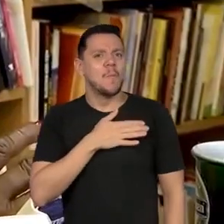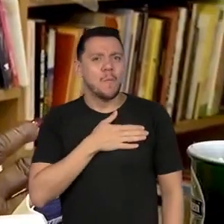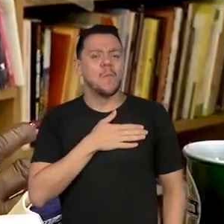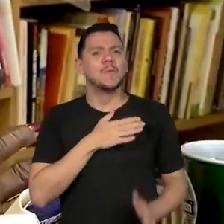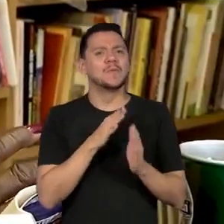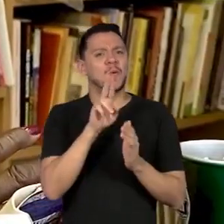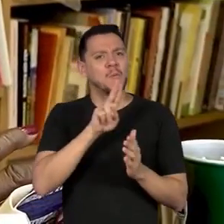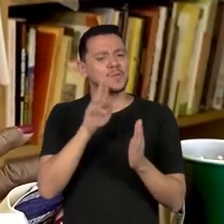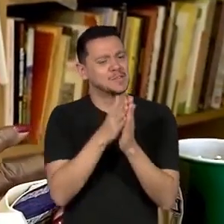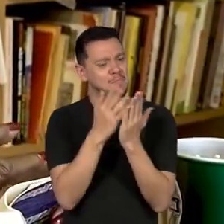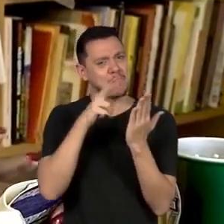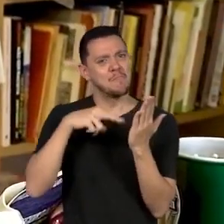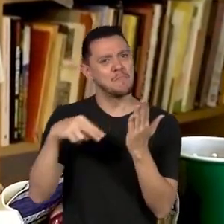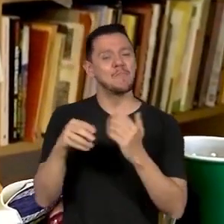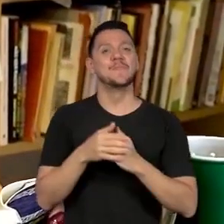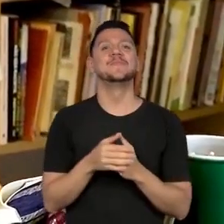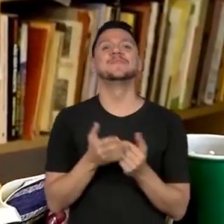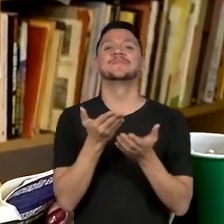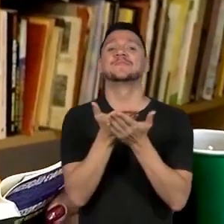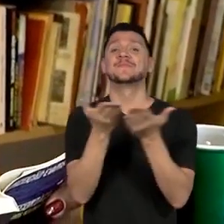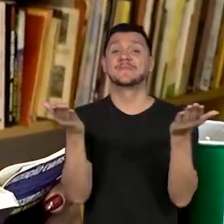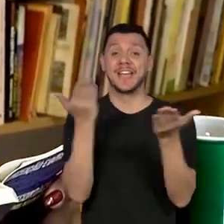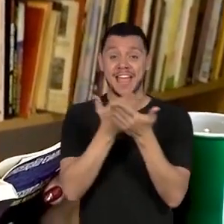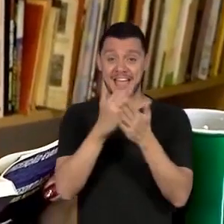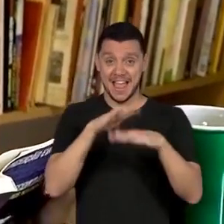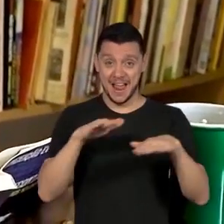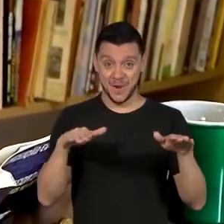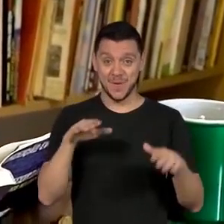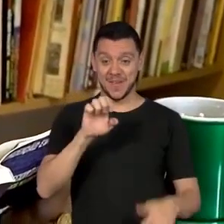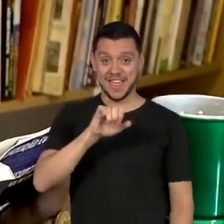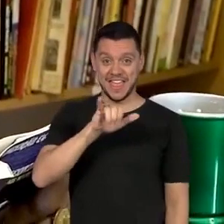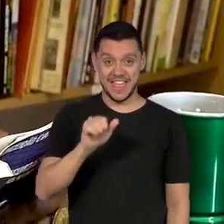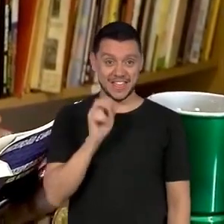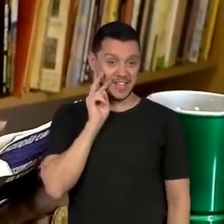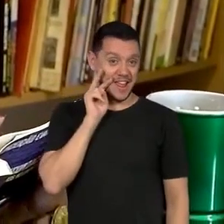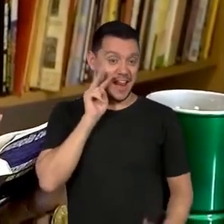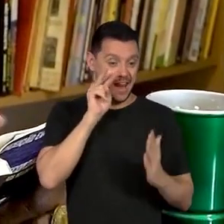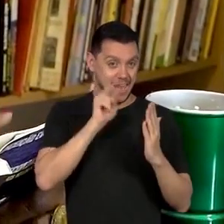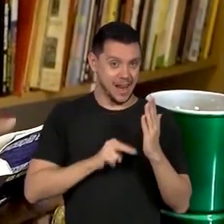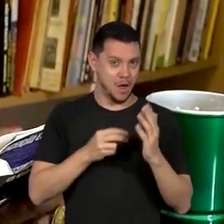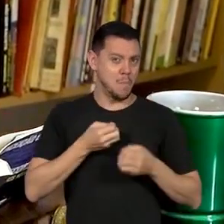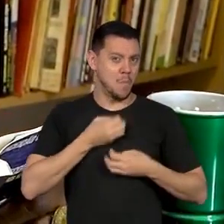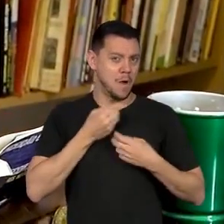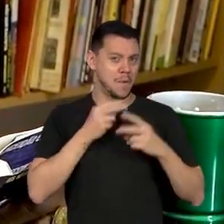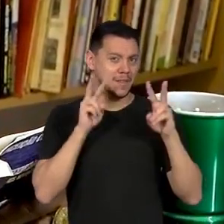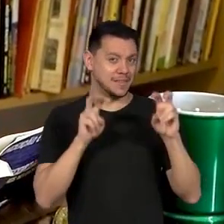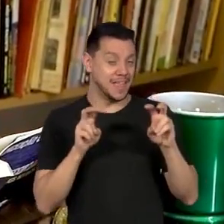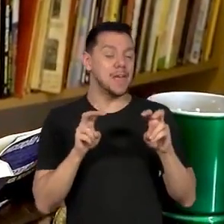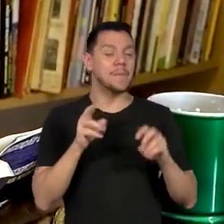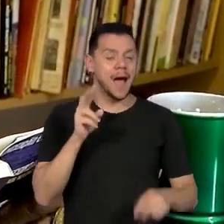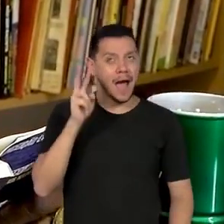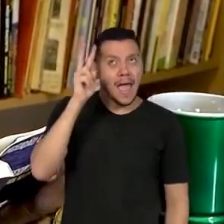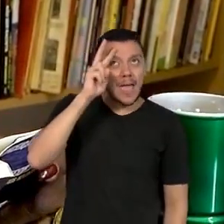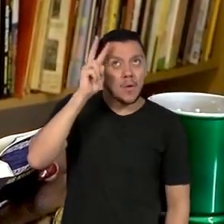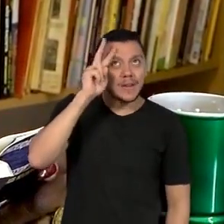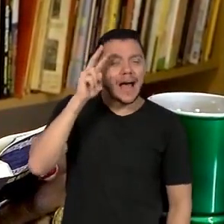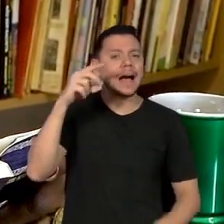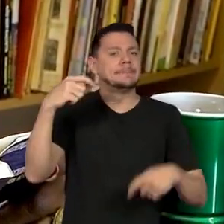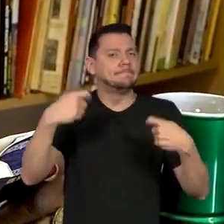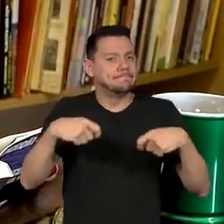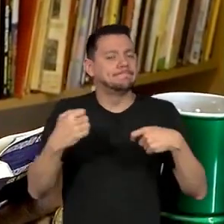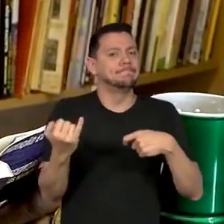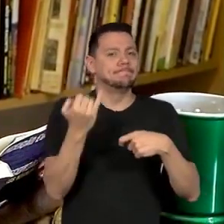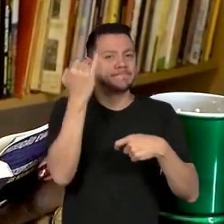alunos do EJA que leem o poema Recordar é Preciso, deixo para vocês a minha